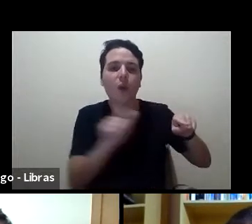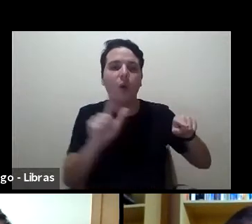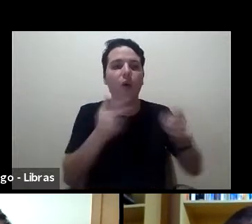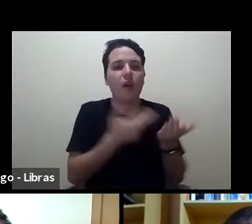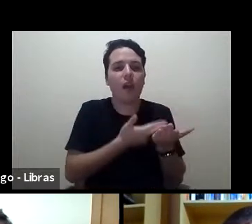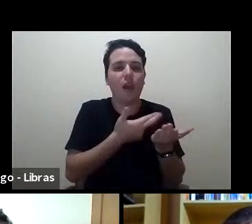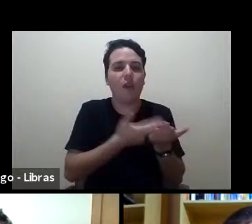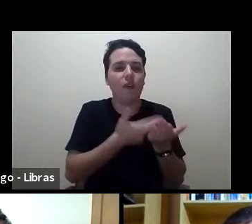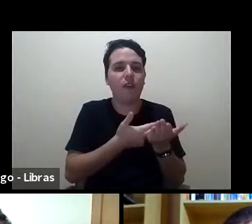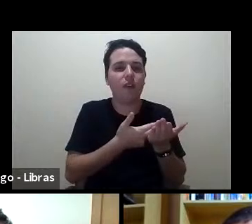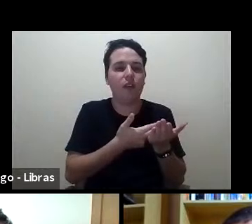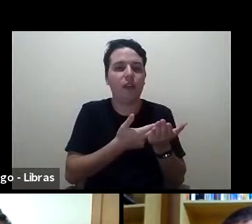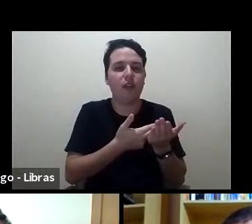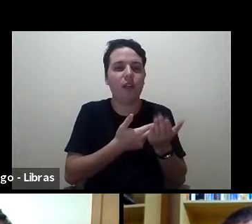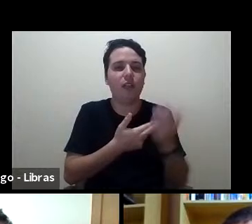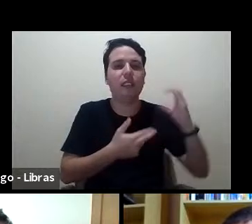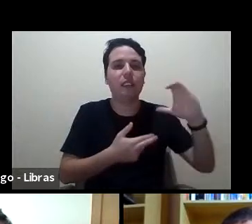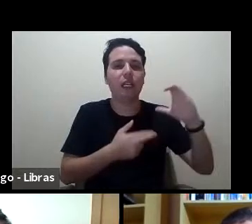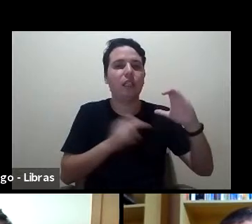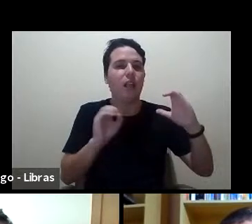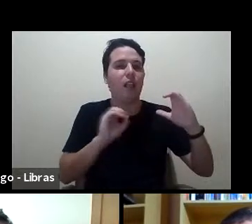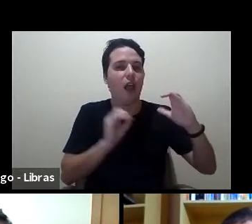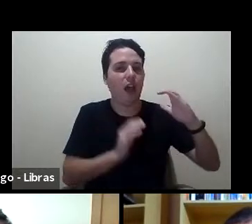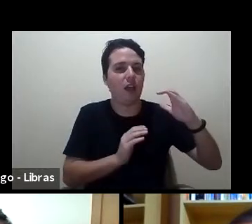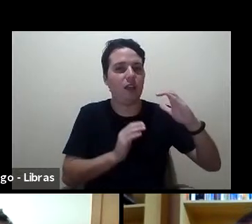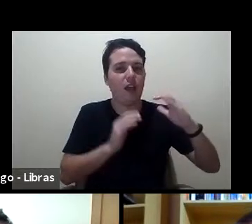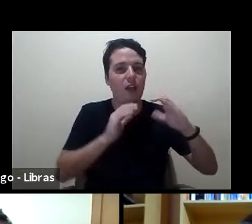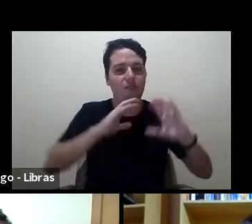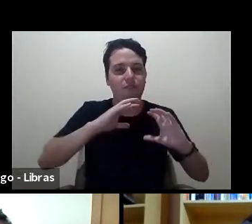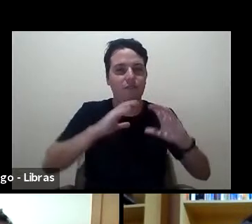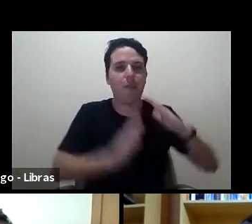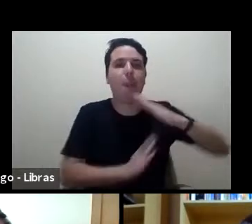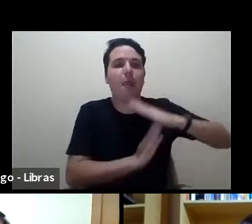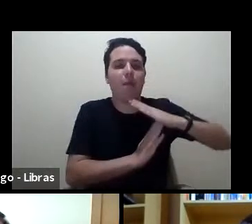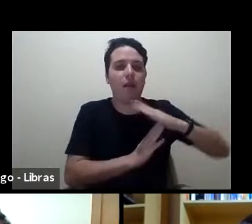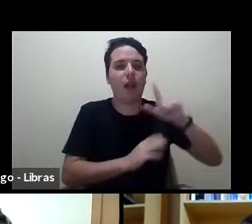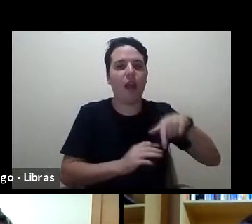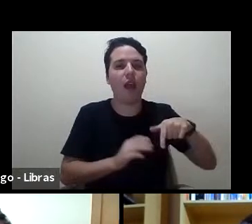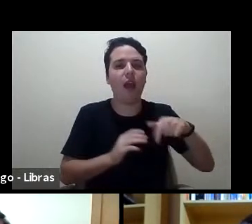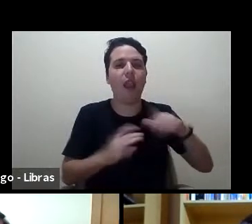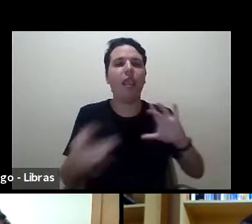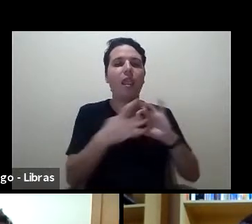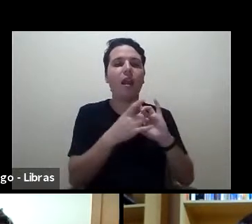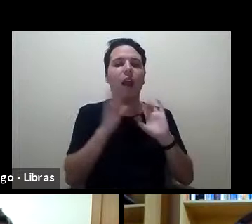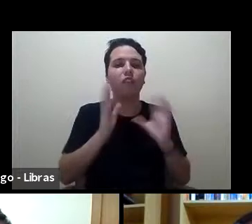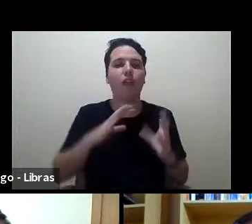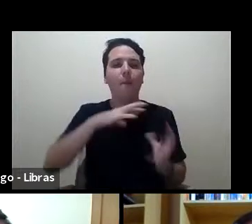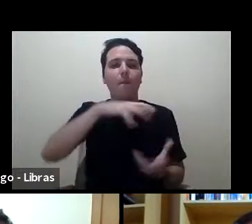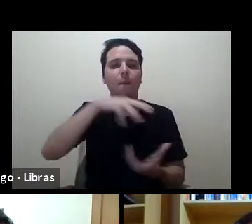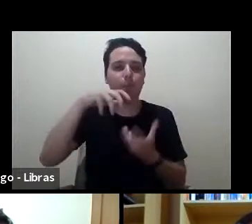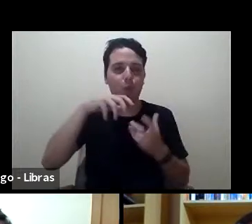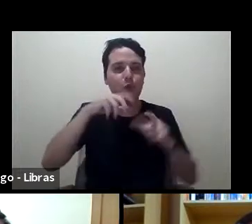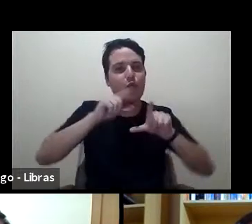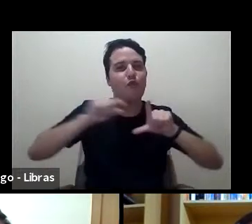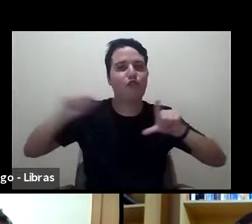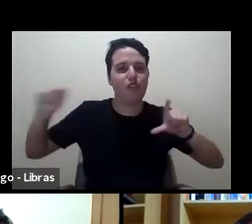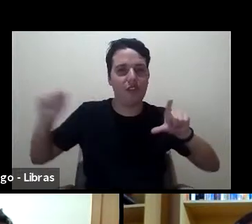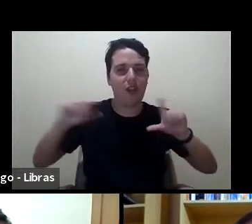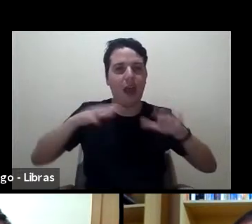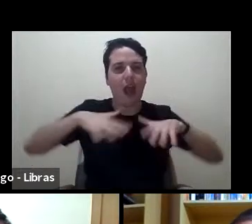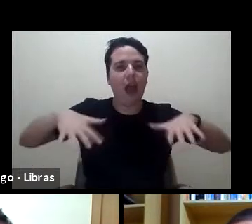nós todos bem conhecemos também, que já nasceu no mundo digital. Então, tem aí duas